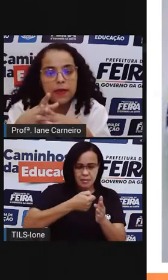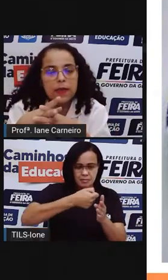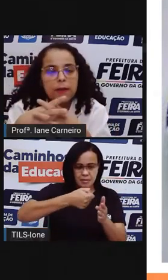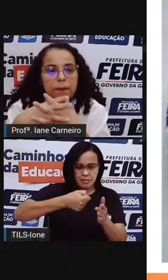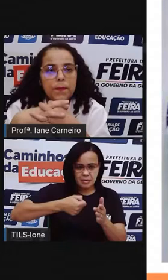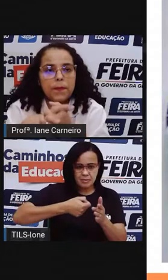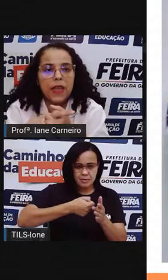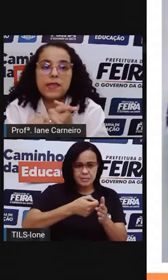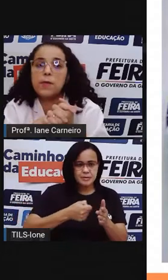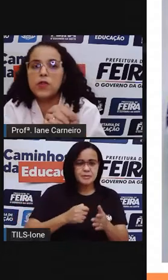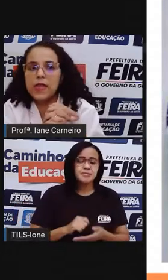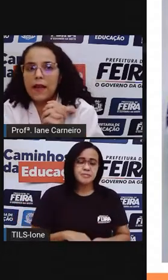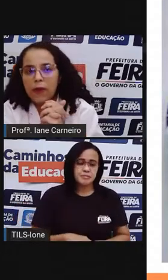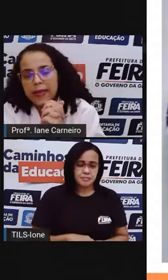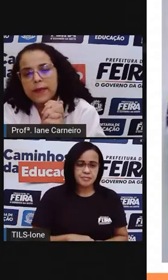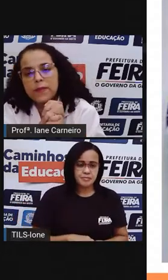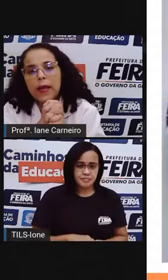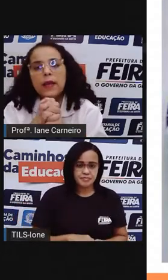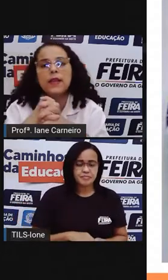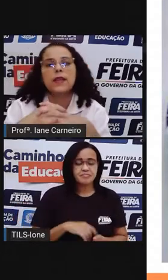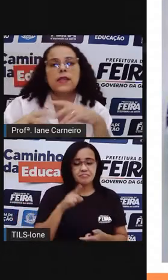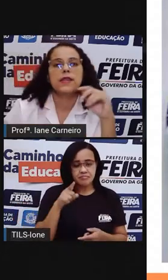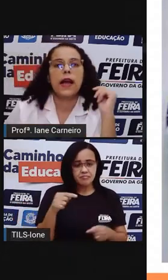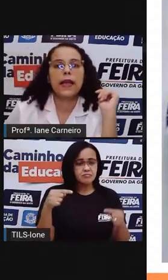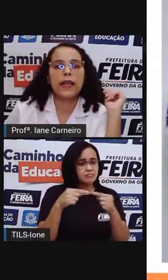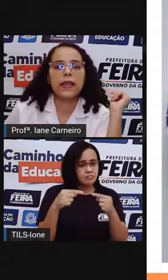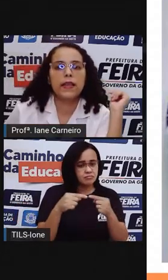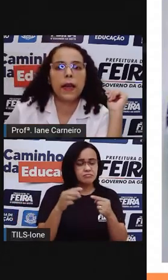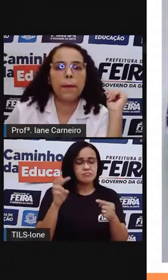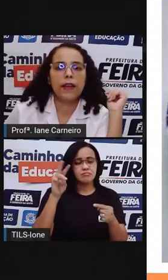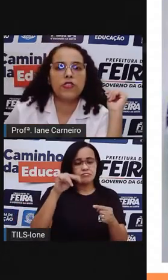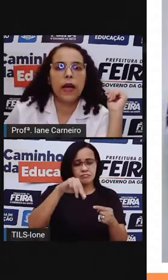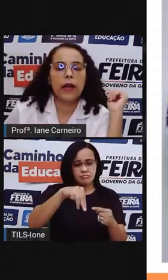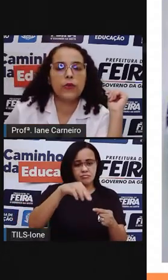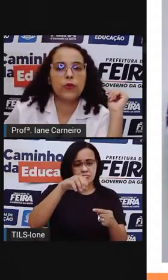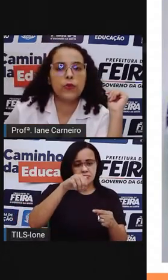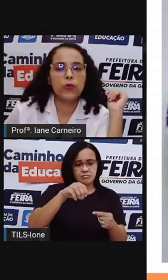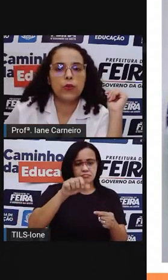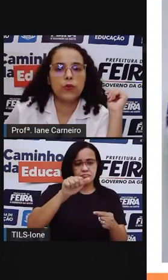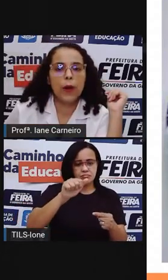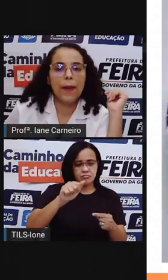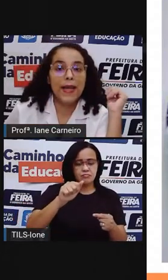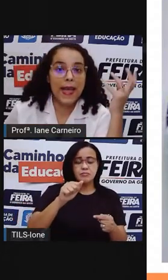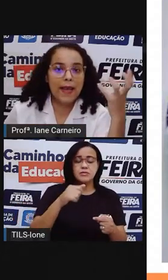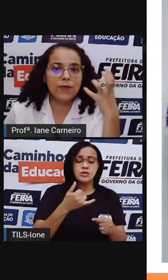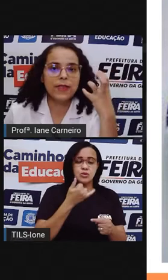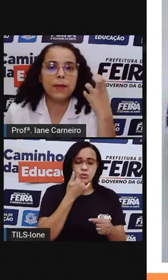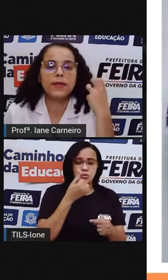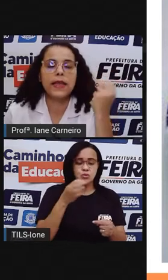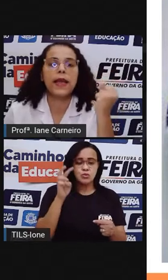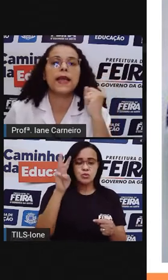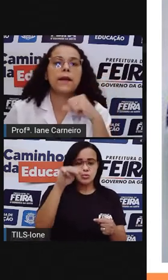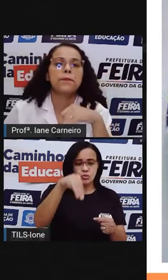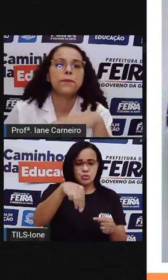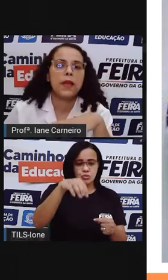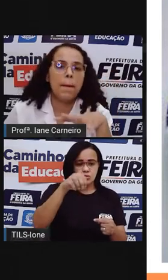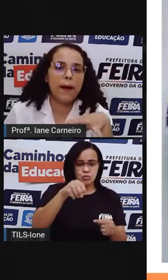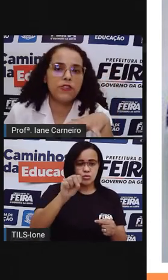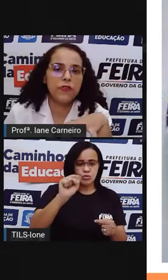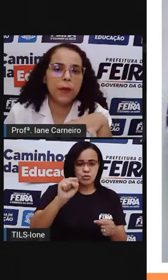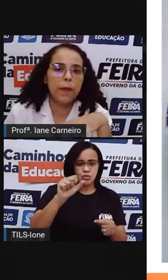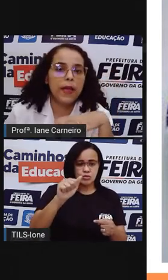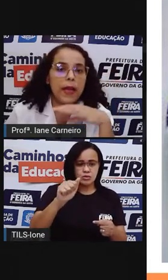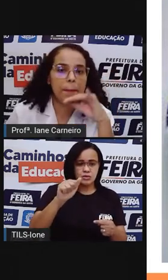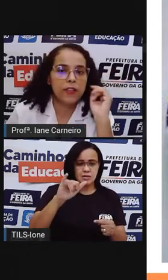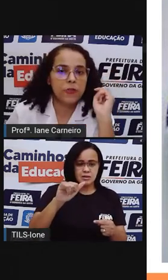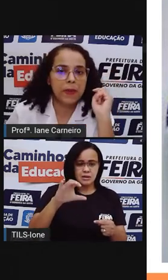Esse, esse mosaico aí, né? E aí, aqui, tem a parte do amarelo, né? Da bandeira, a